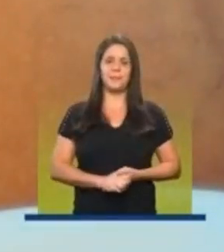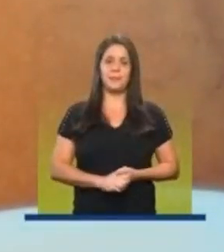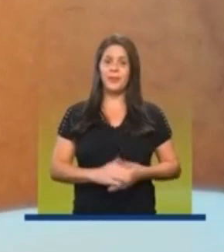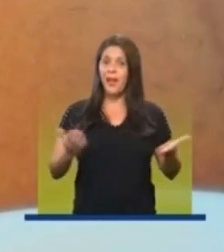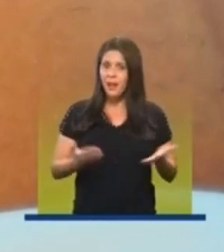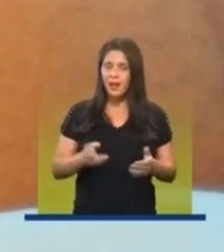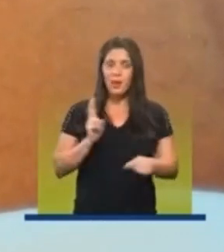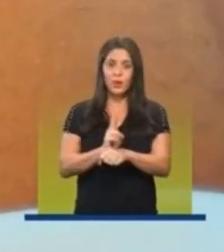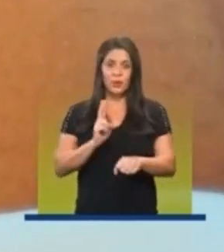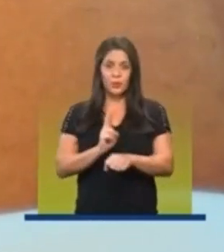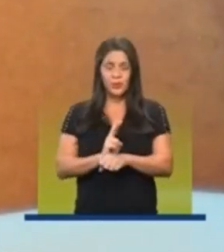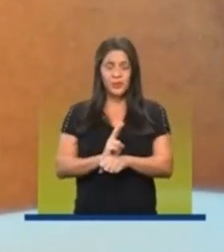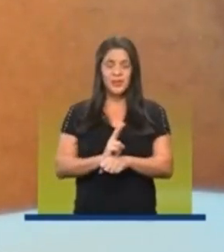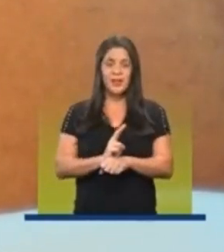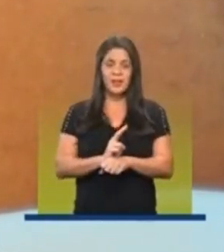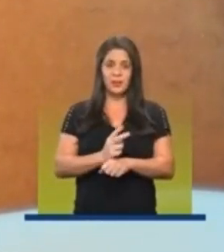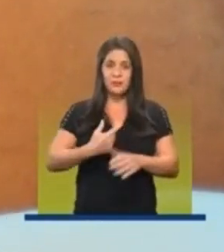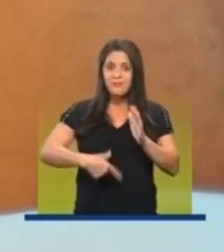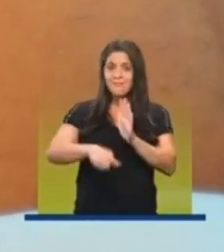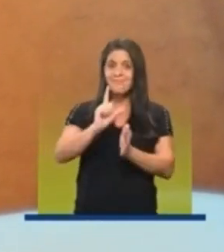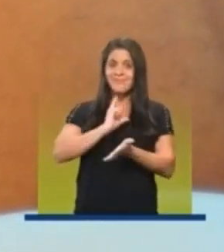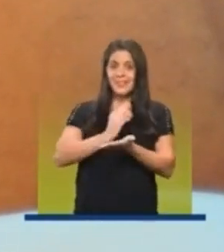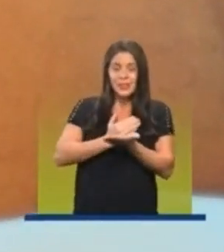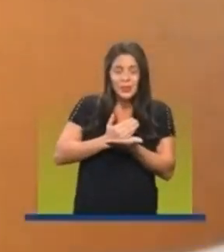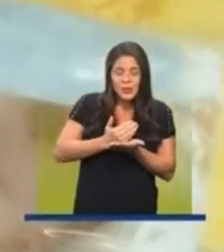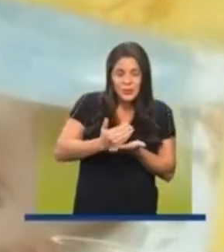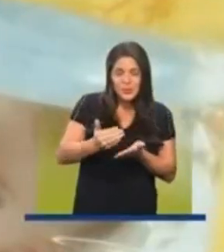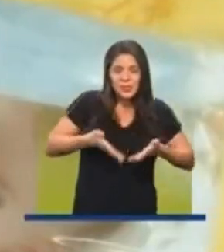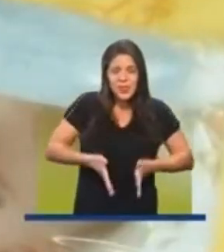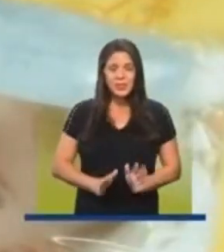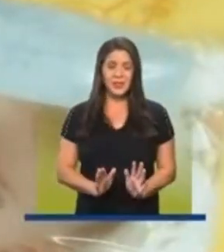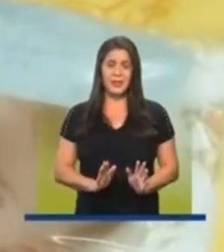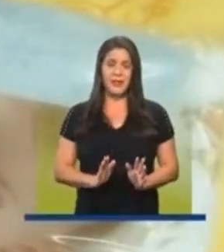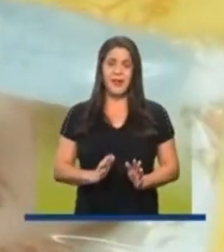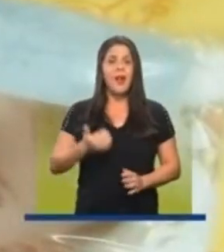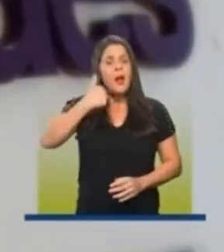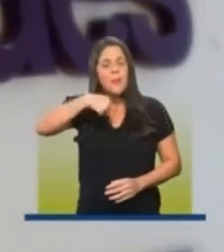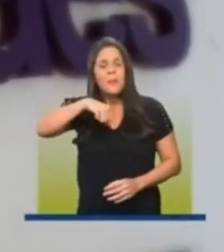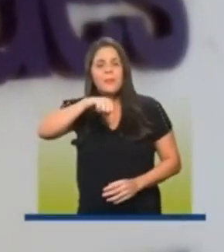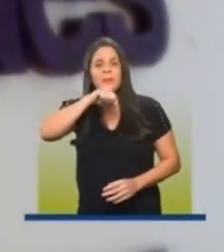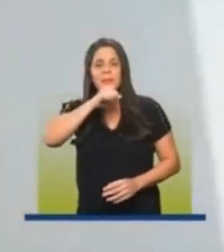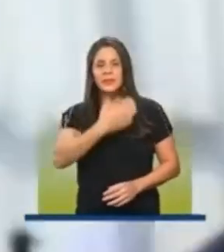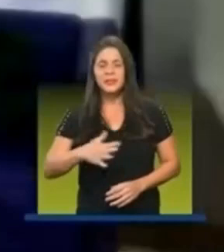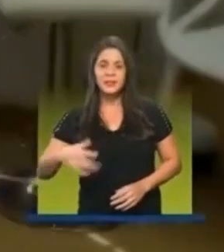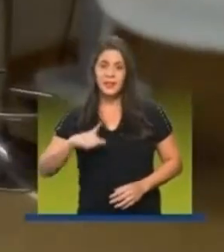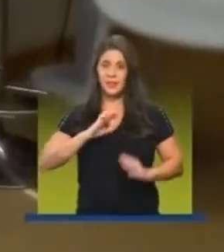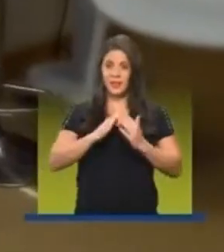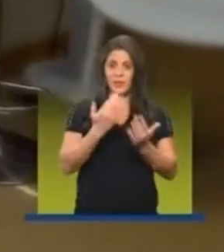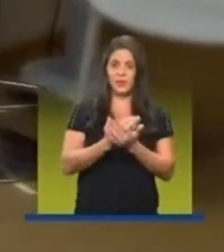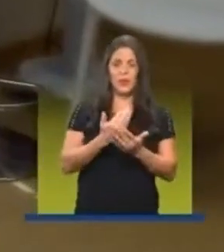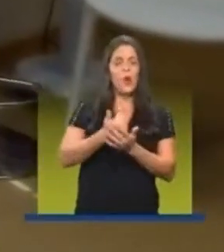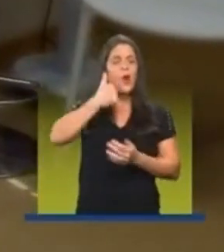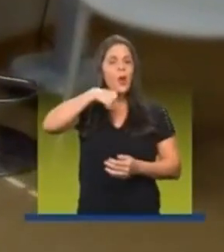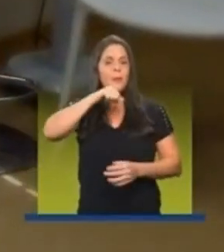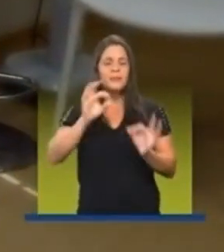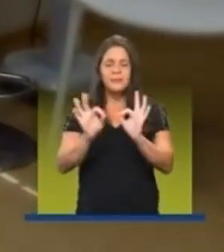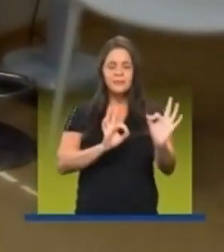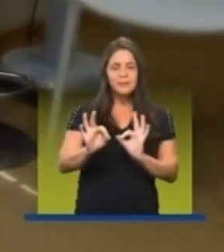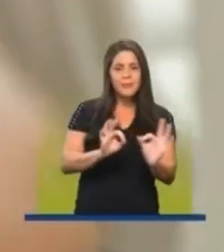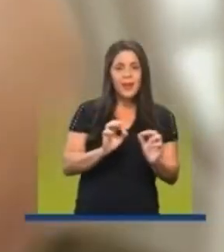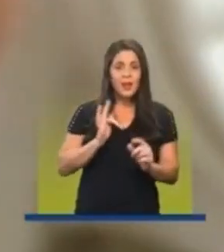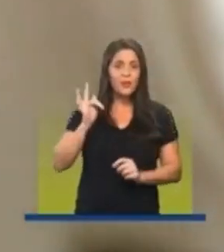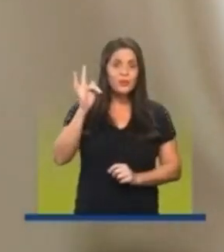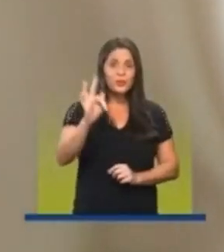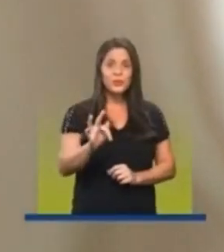Aqui o cuidado com as crianças começa antes do nascimento. O programa Mãe Santista tem a escola das mães, que prepara a